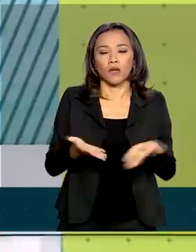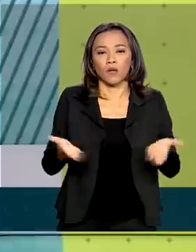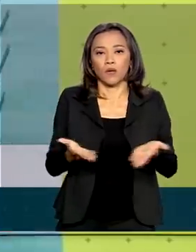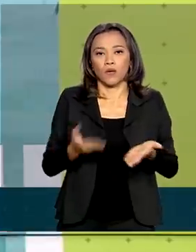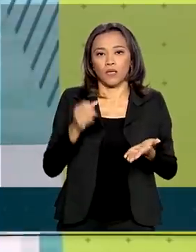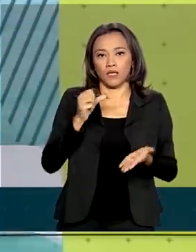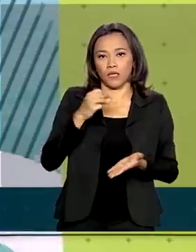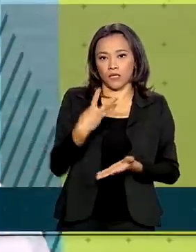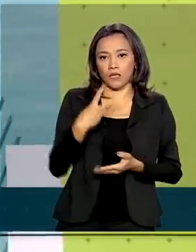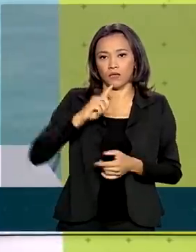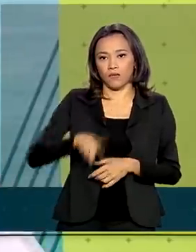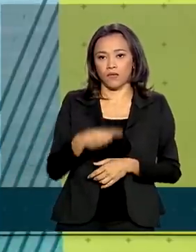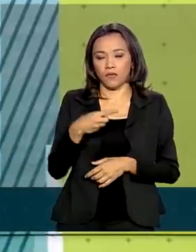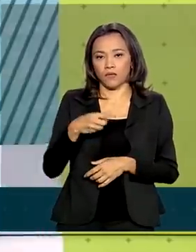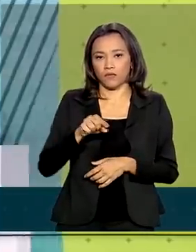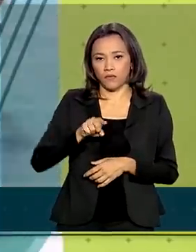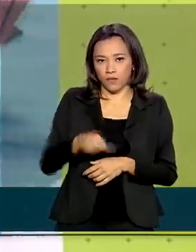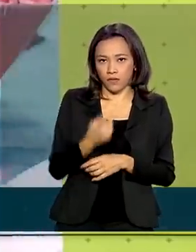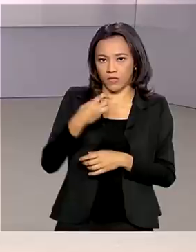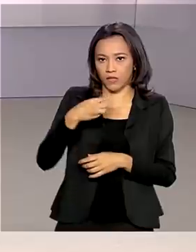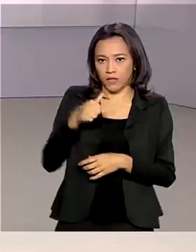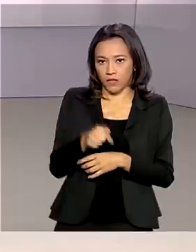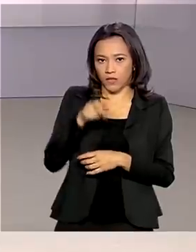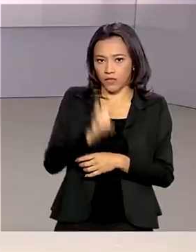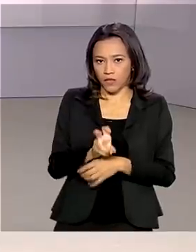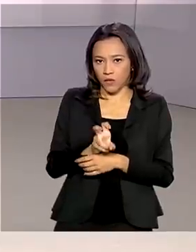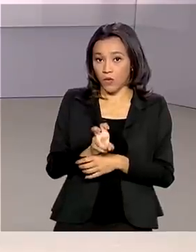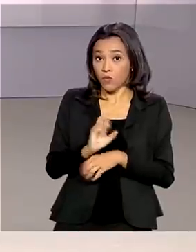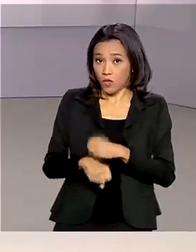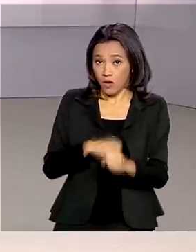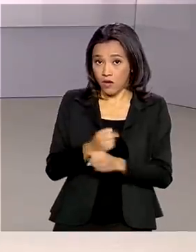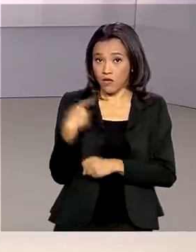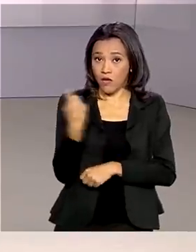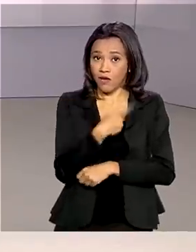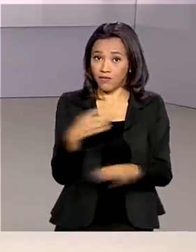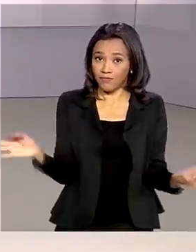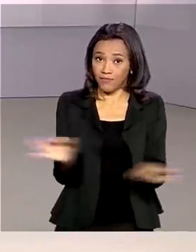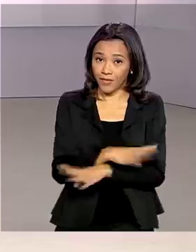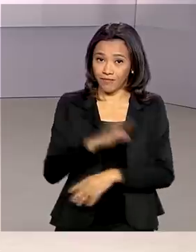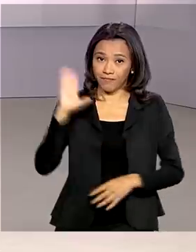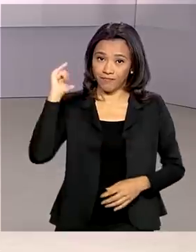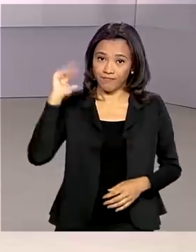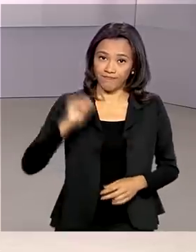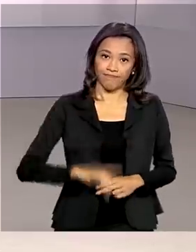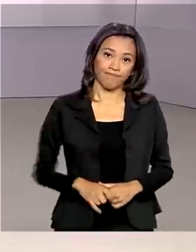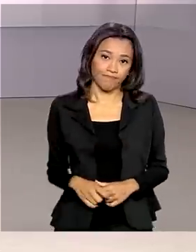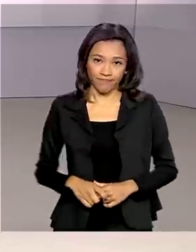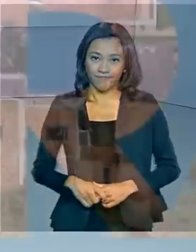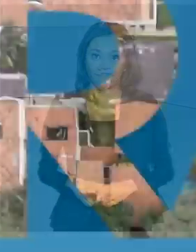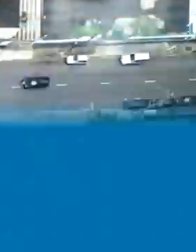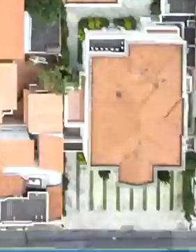3,75% ao ano. A gente fica por aqui. Até a próxima edição.